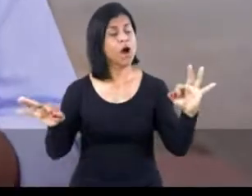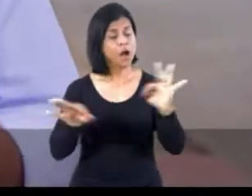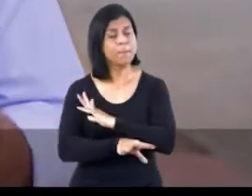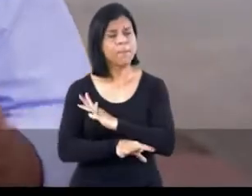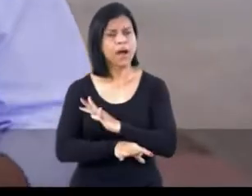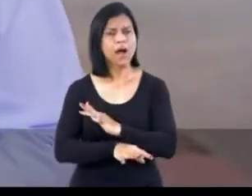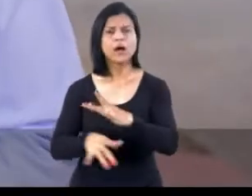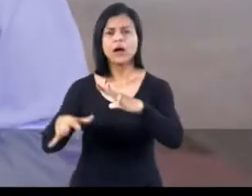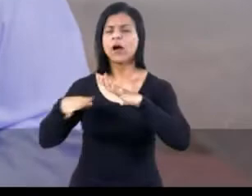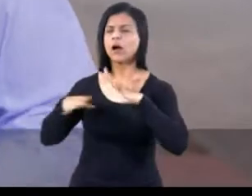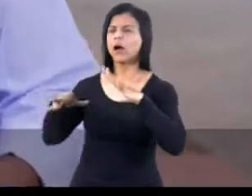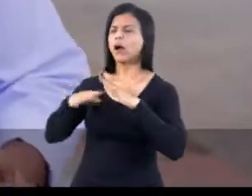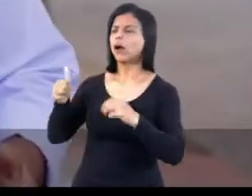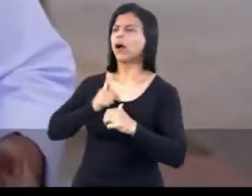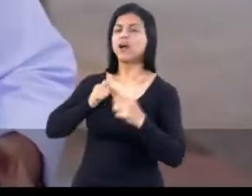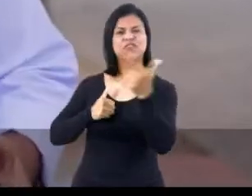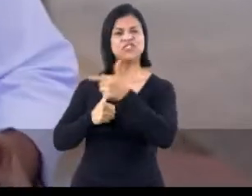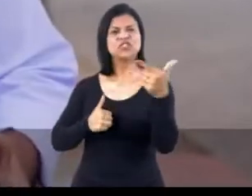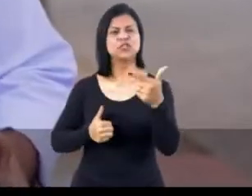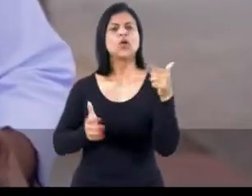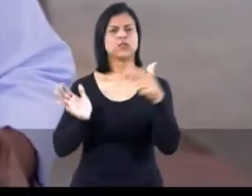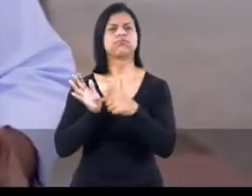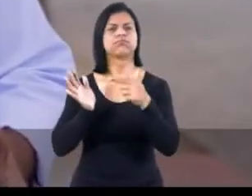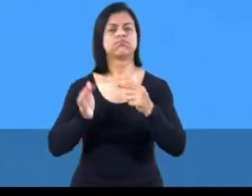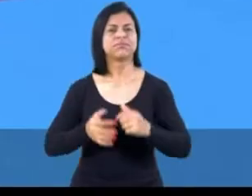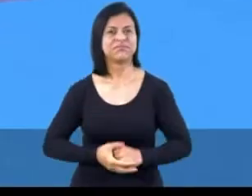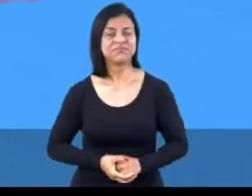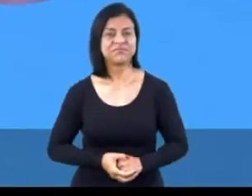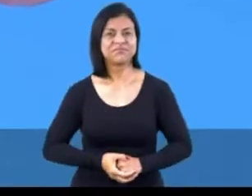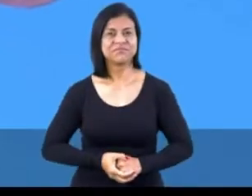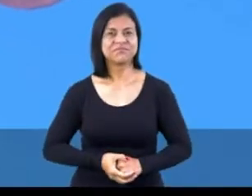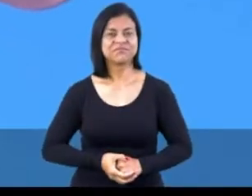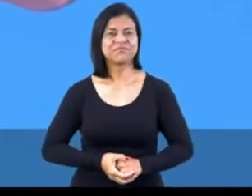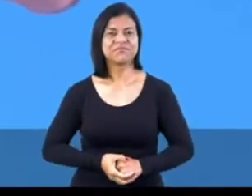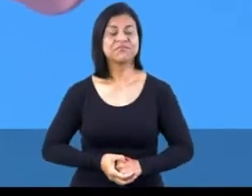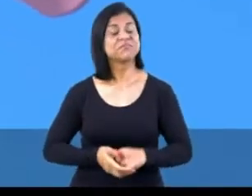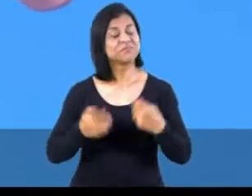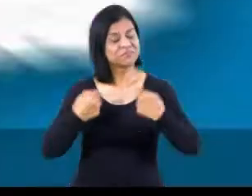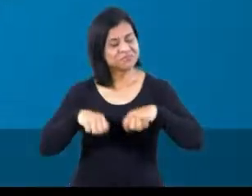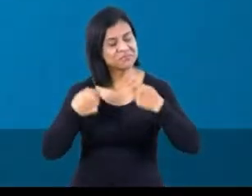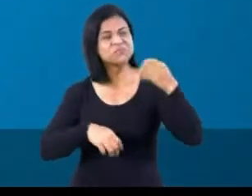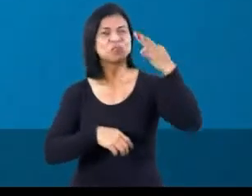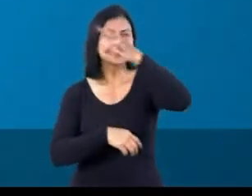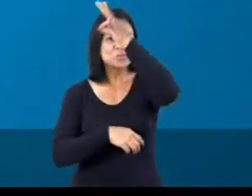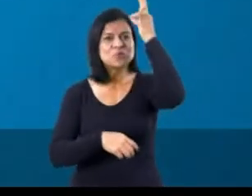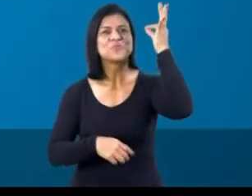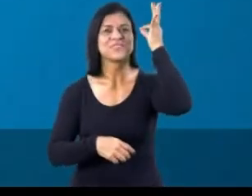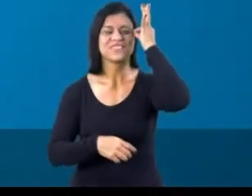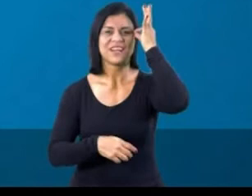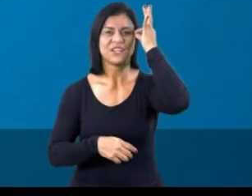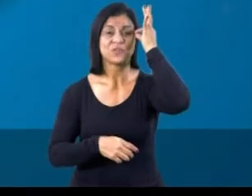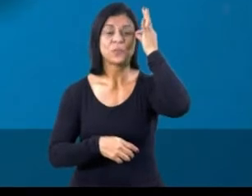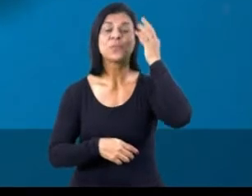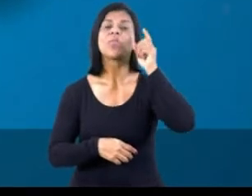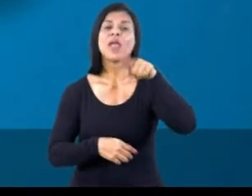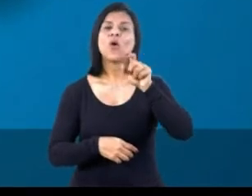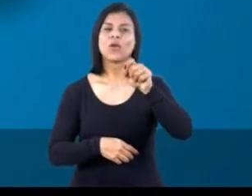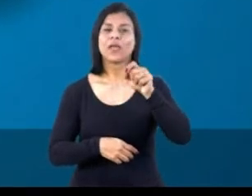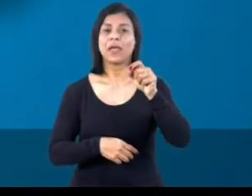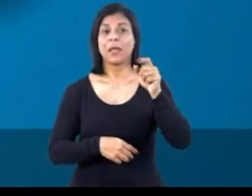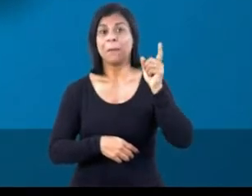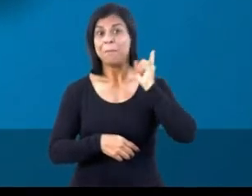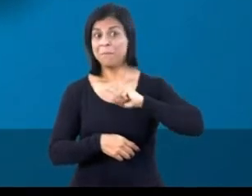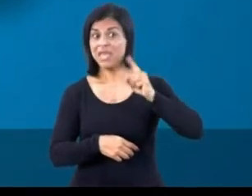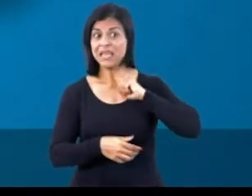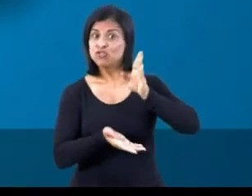vou acabar com a mamata. 22 neles. Salve o Espírito Santo! Minas, tirou a esquerda e vive